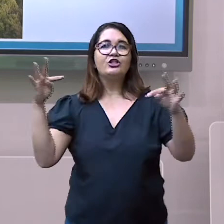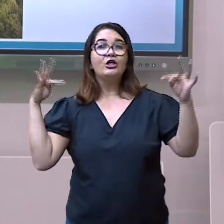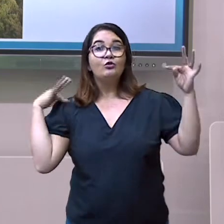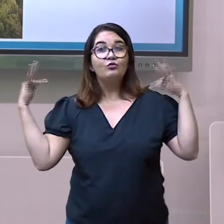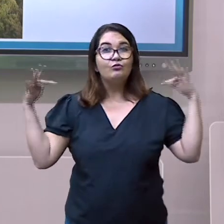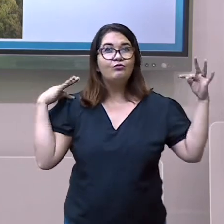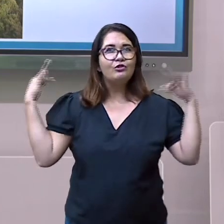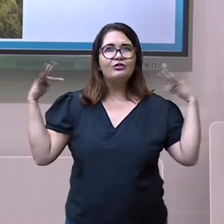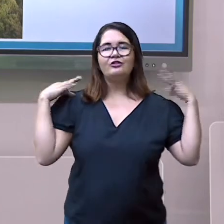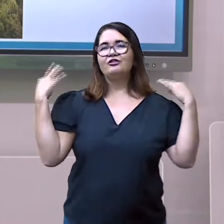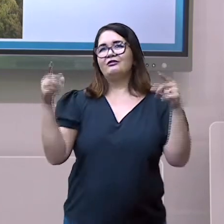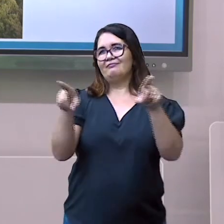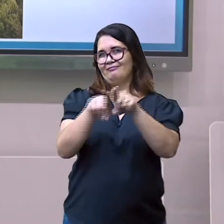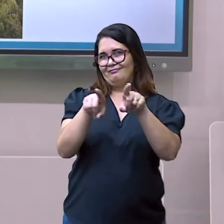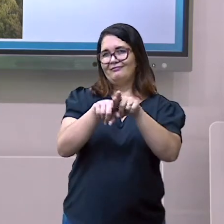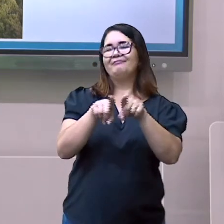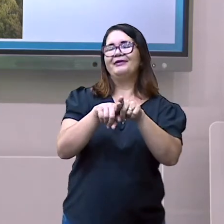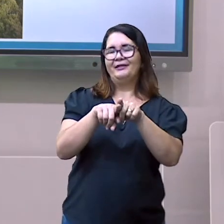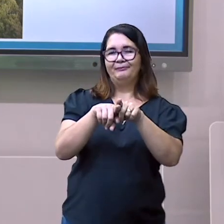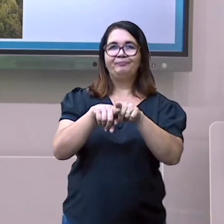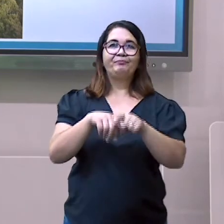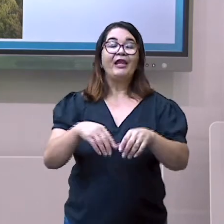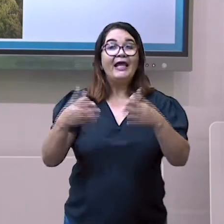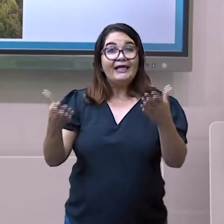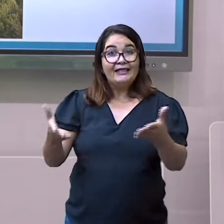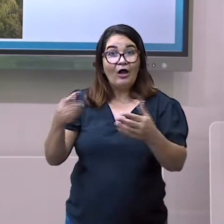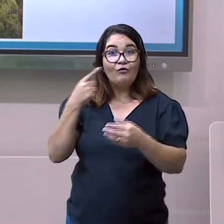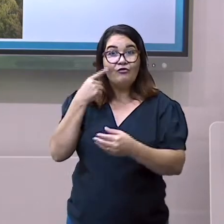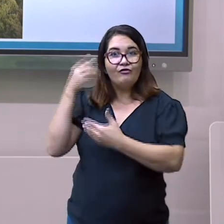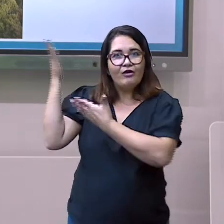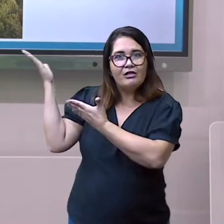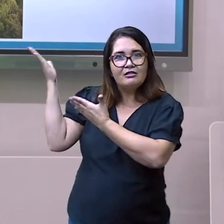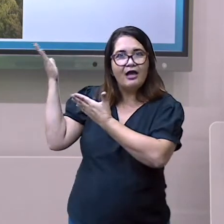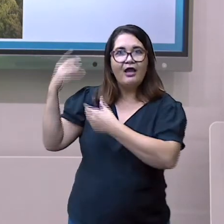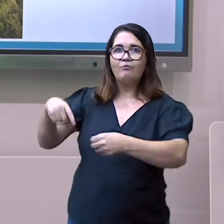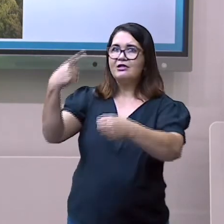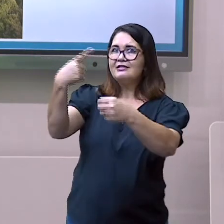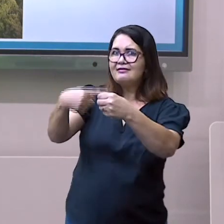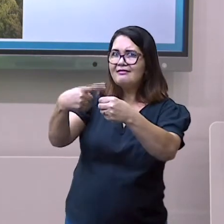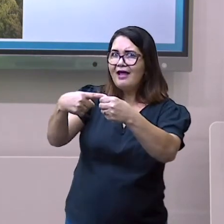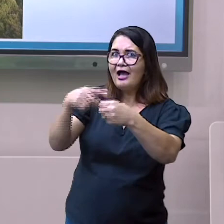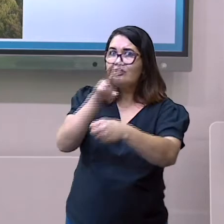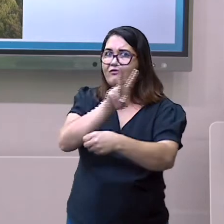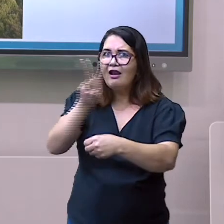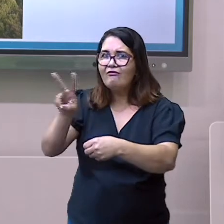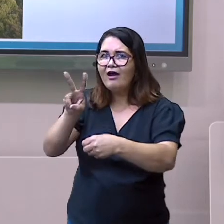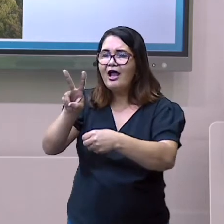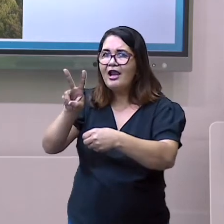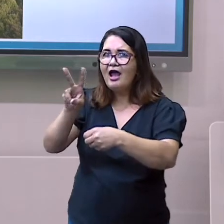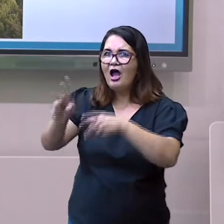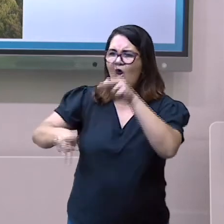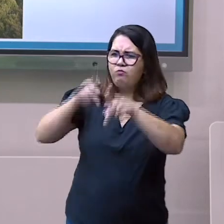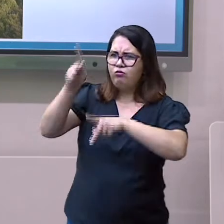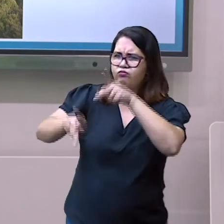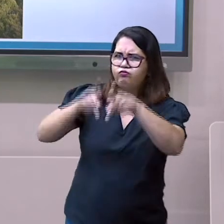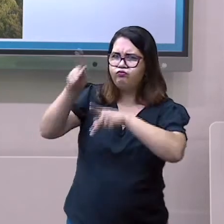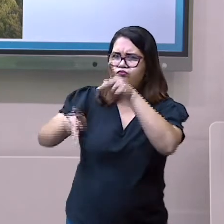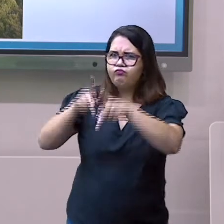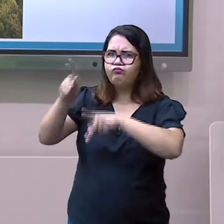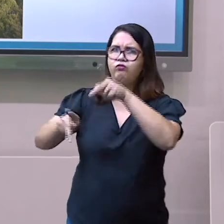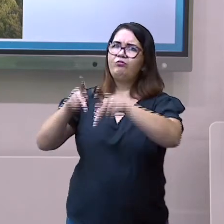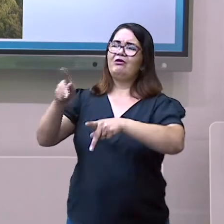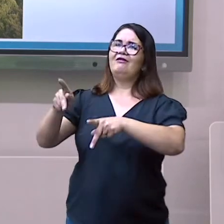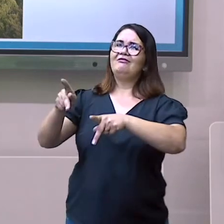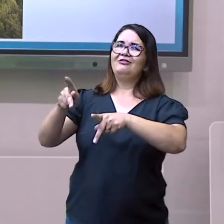atual. Vila Velha é a cidade mais populosa do estado, superando, inclusive, a capital.